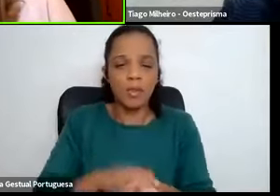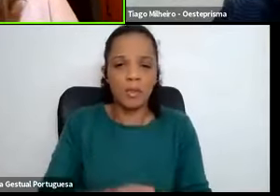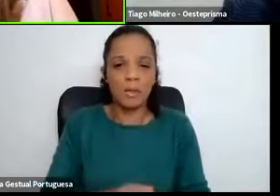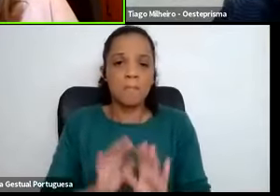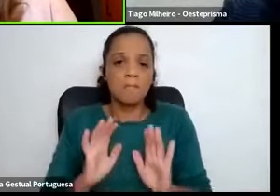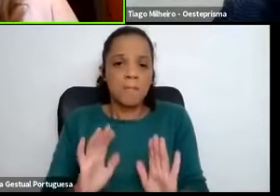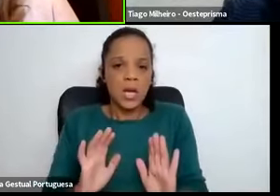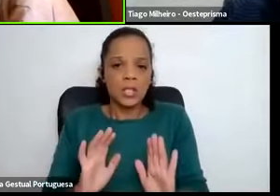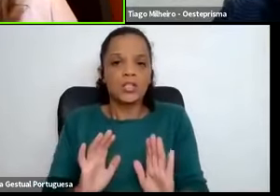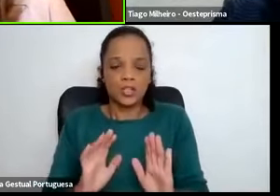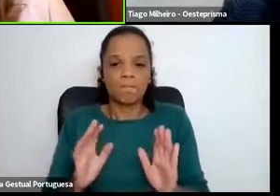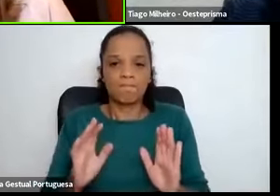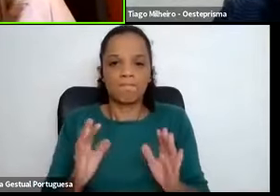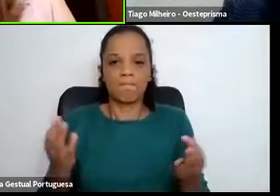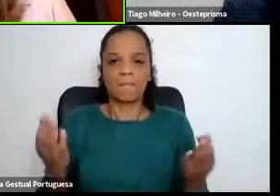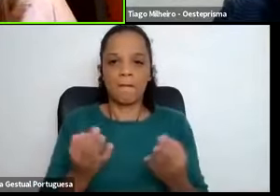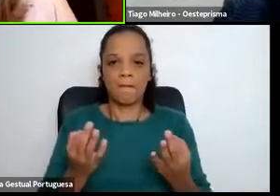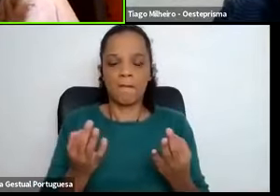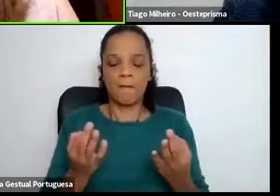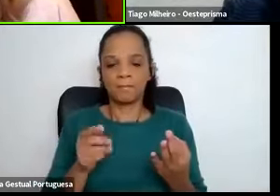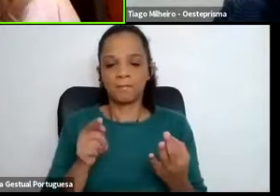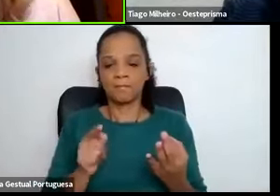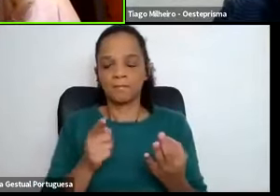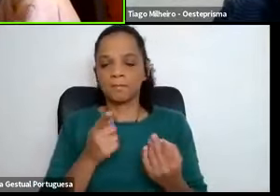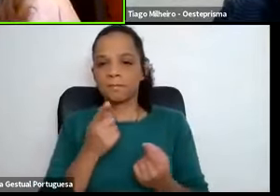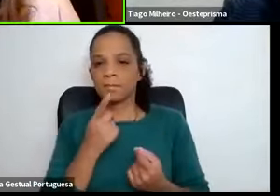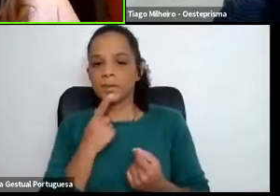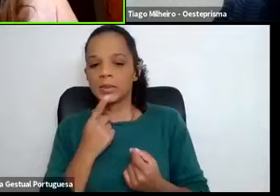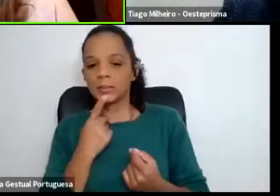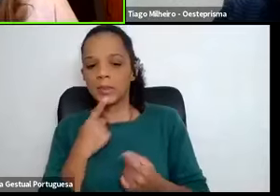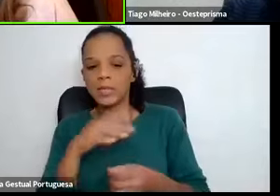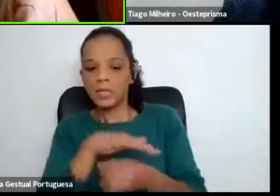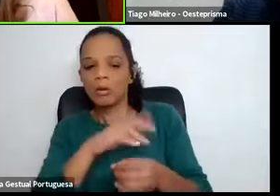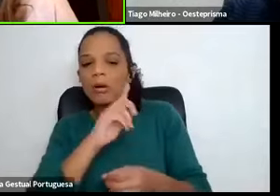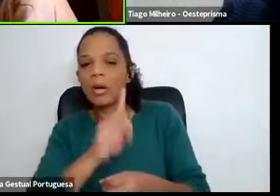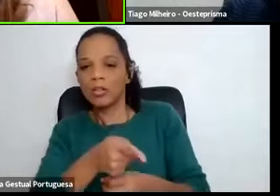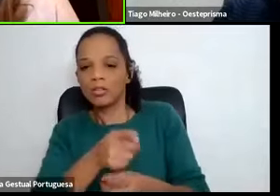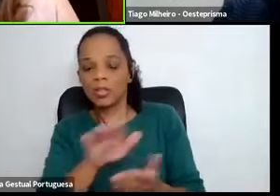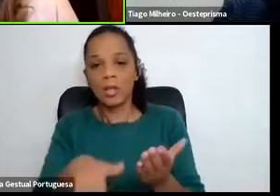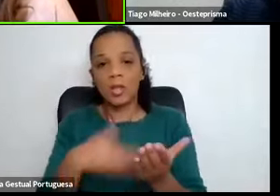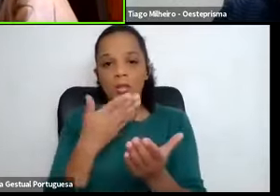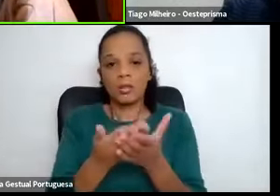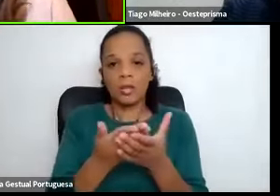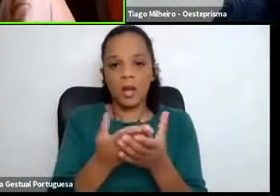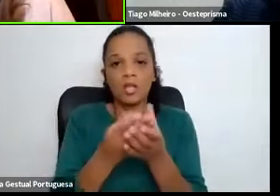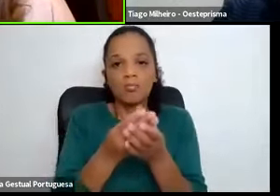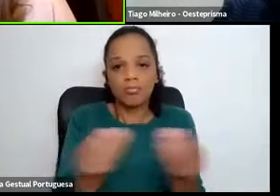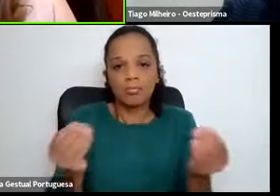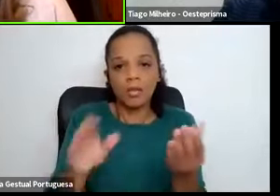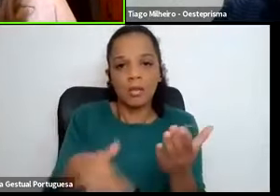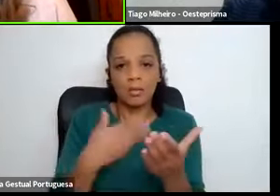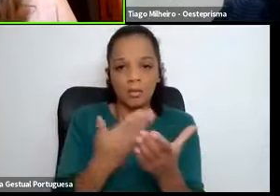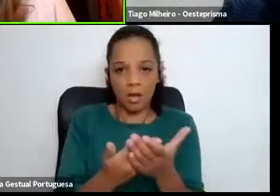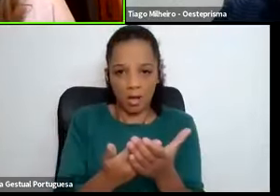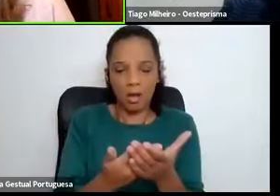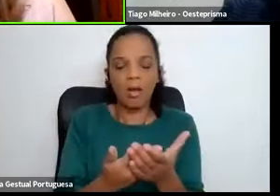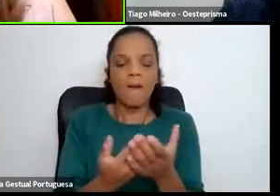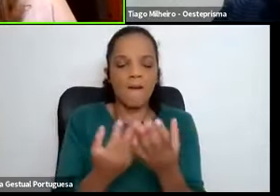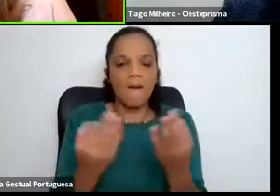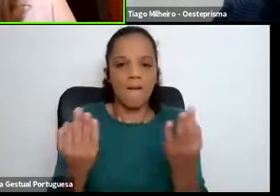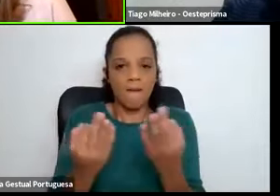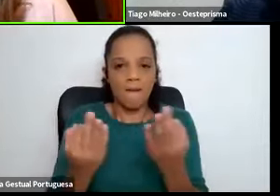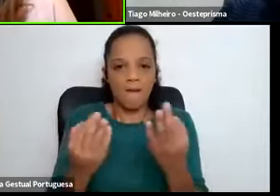identificar e criar soluções para ultrapassar esses constrangimentos é também